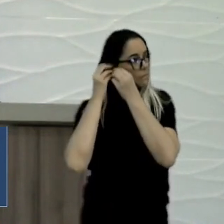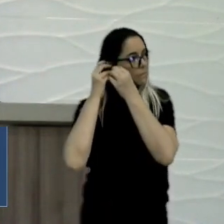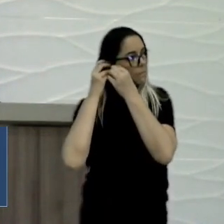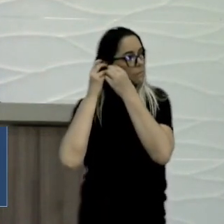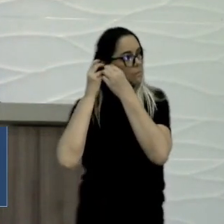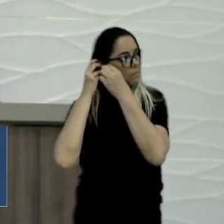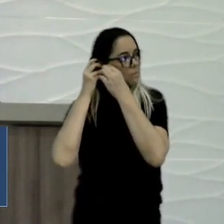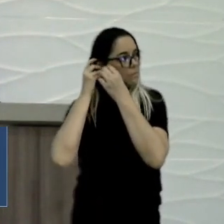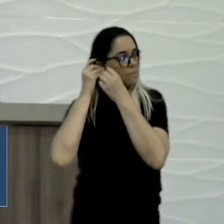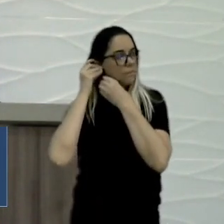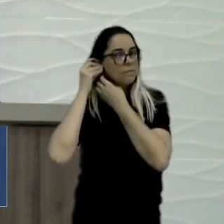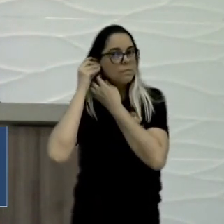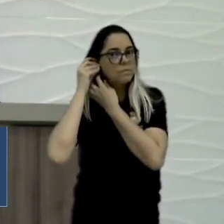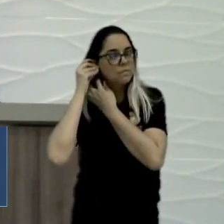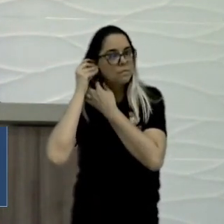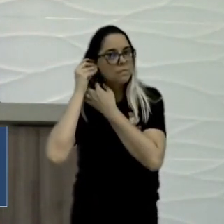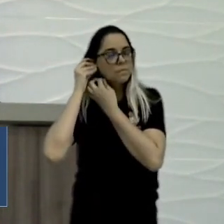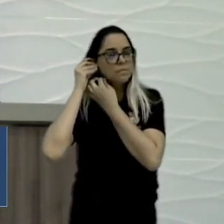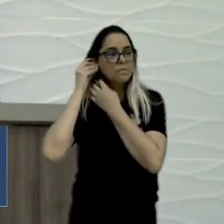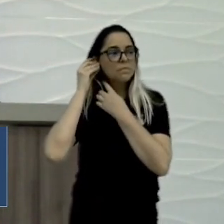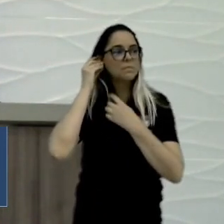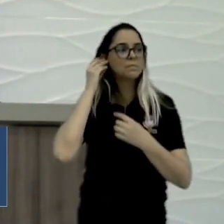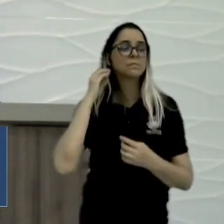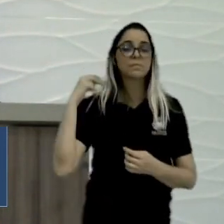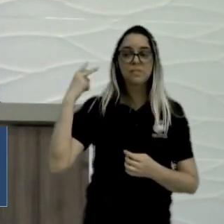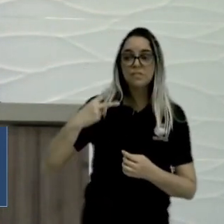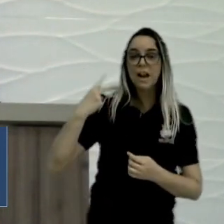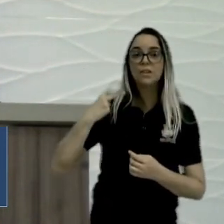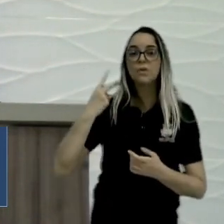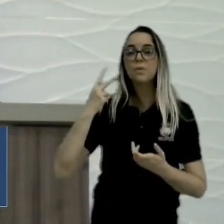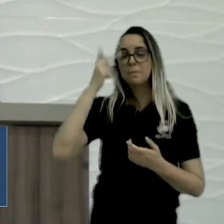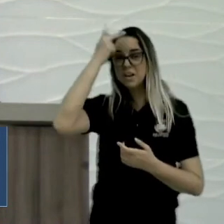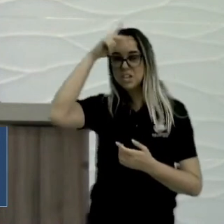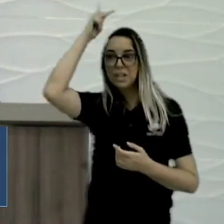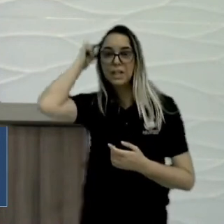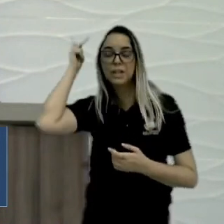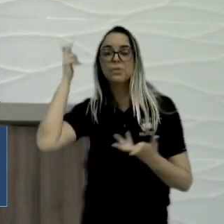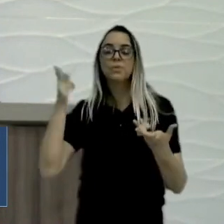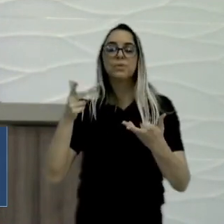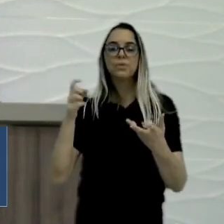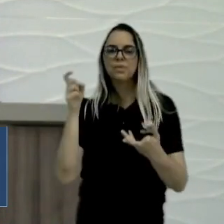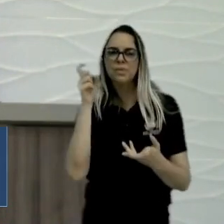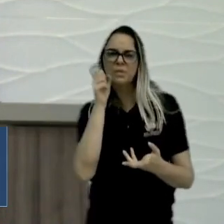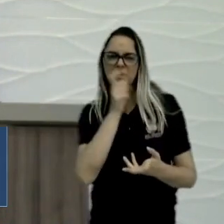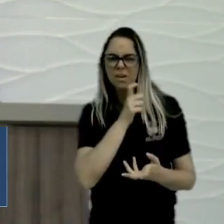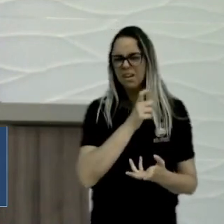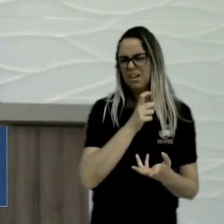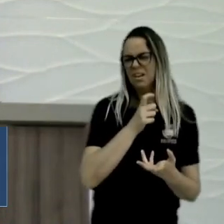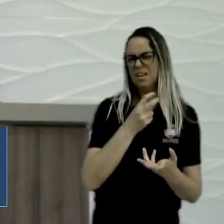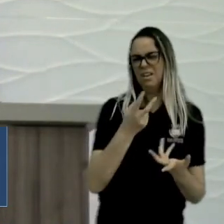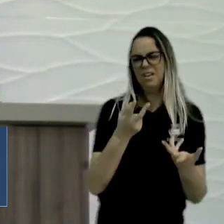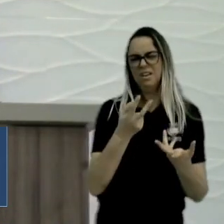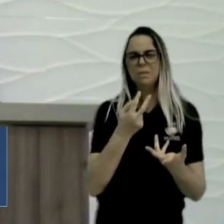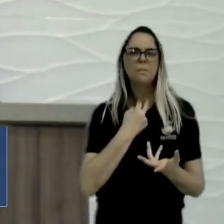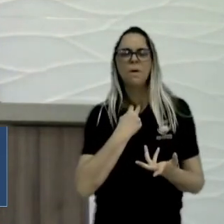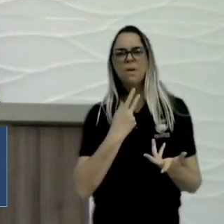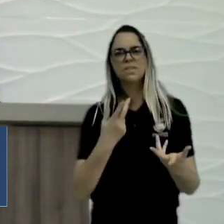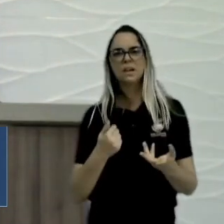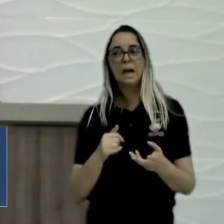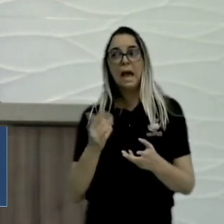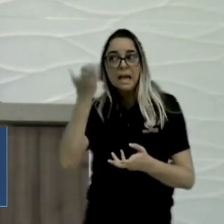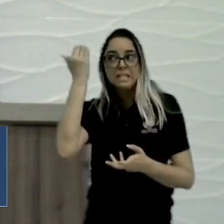e não faltar com a verdade, quando o nosso grupo político ainda estava unido, lá